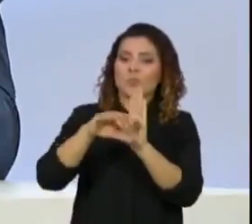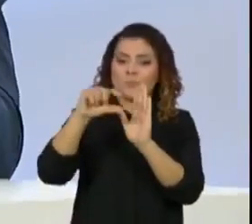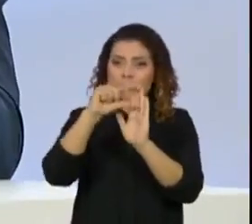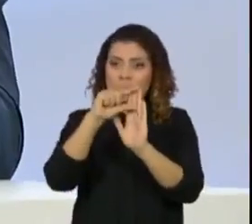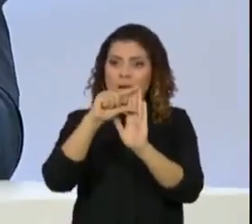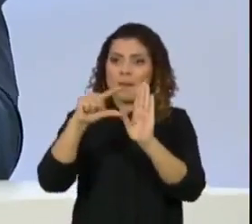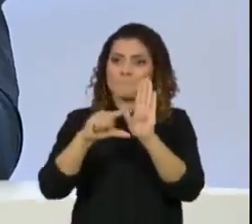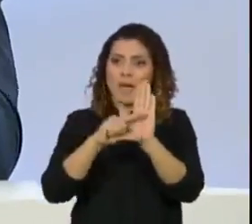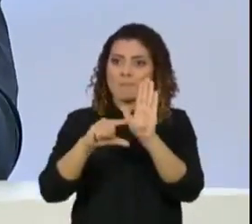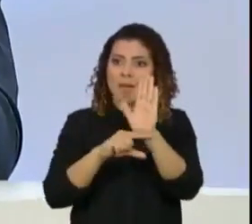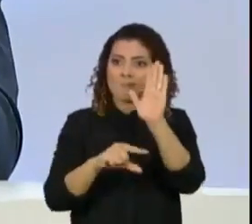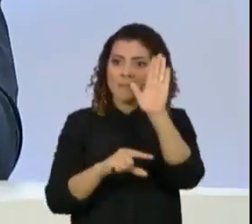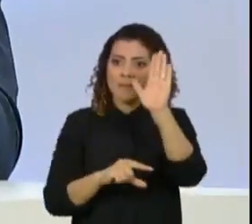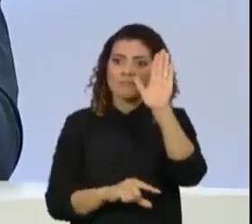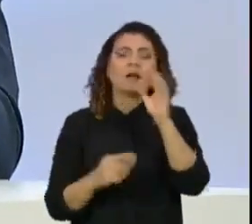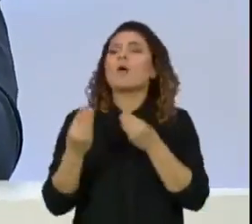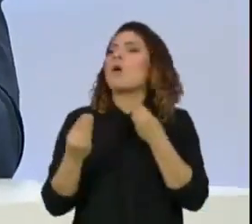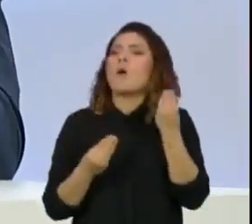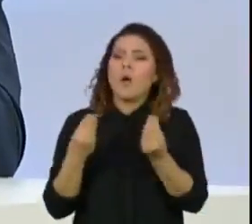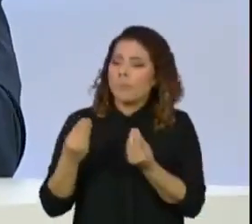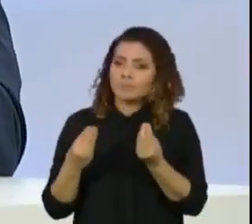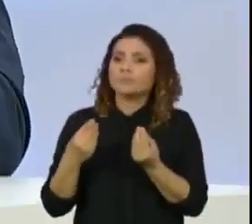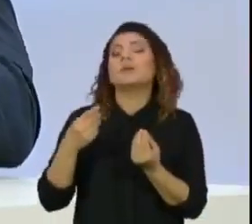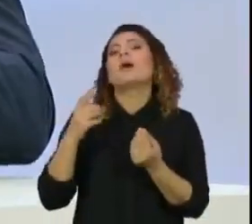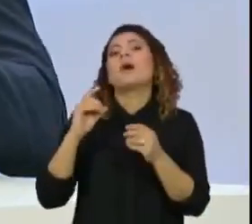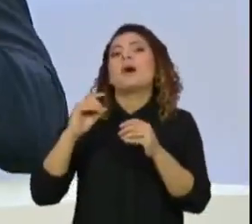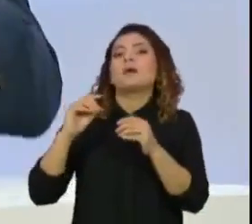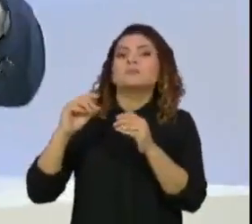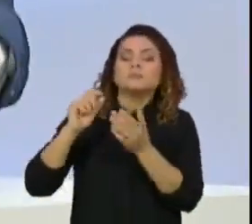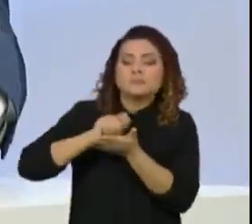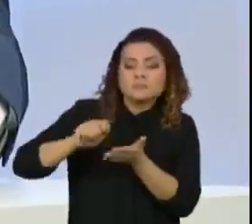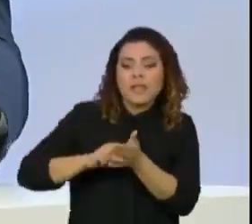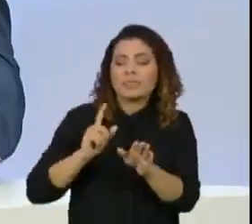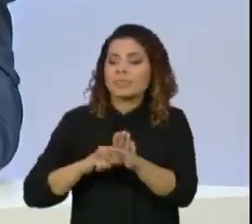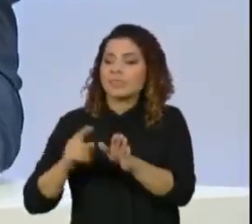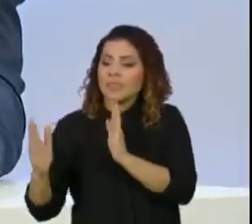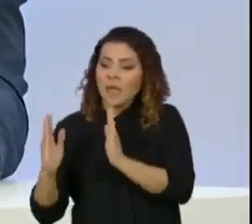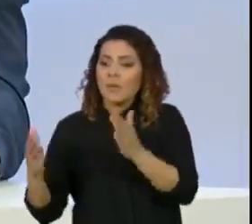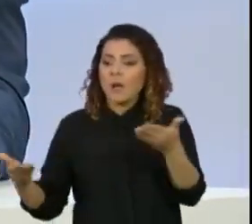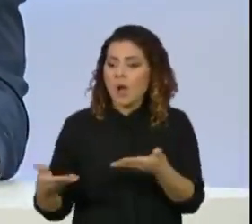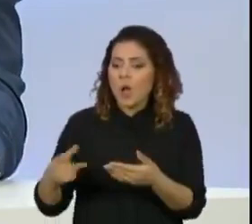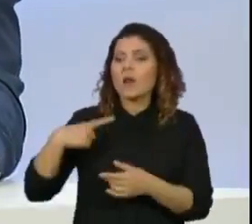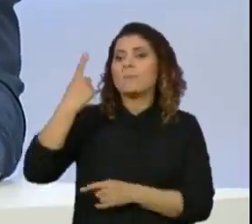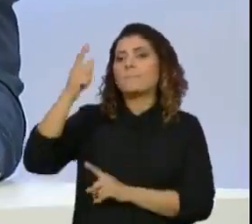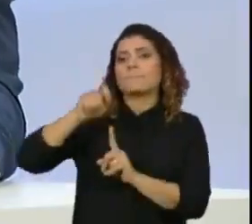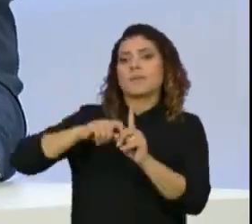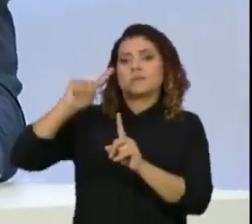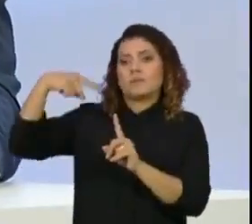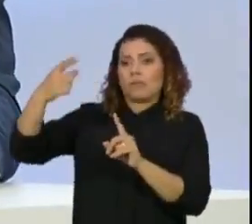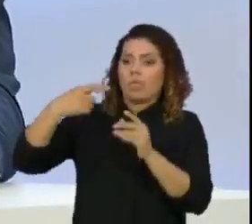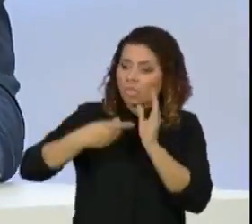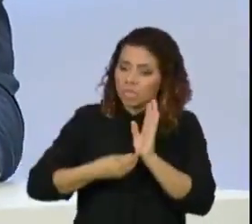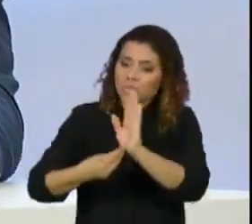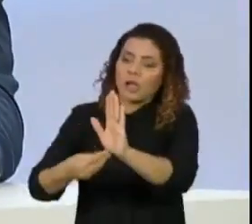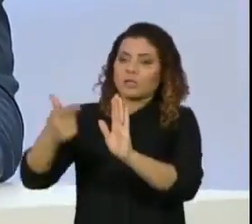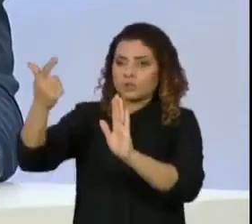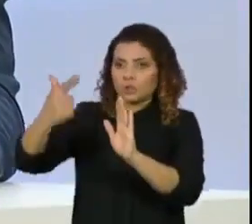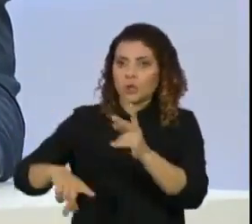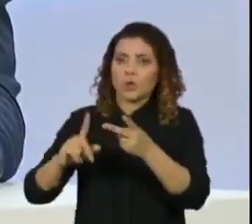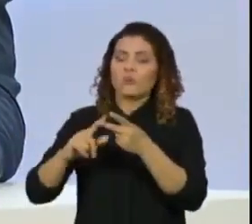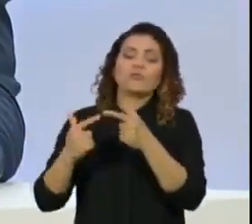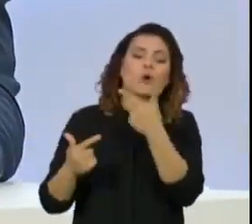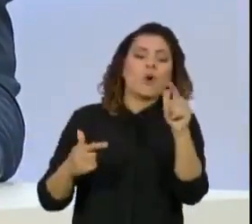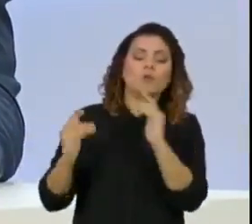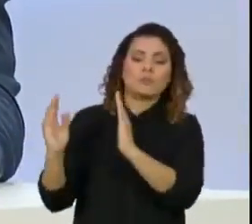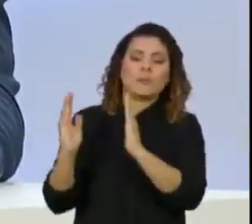fazer relatórios distintos? O senhor vai fazer relatórios em tempos distintos? Apresenta um relatório agora, daqui a um mês o apresenta um outro relatório? E